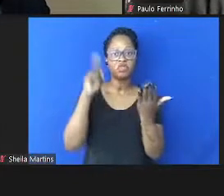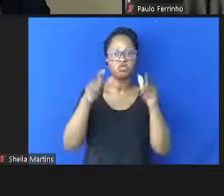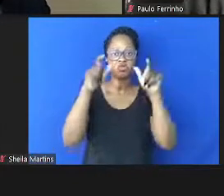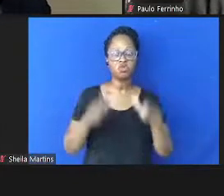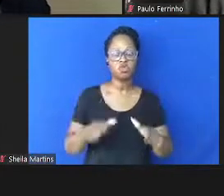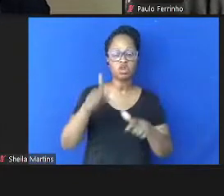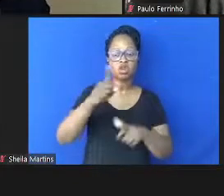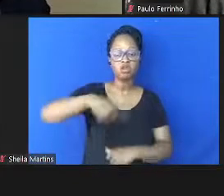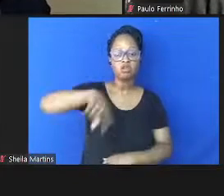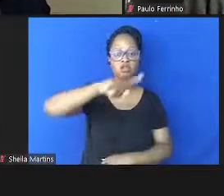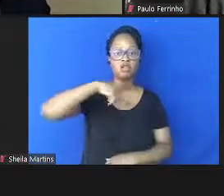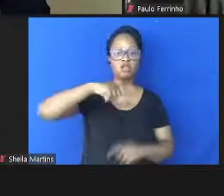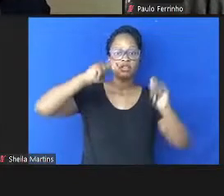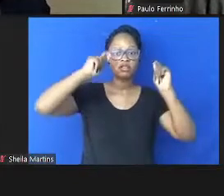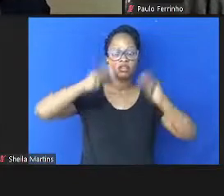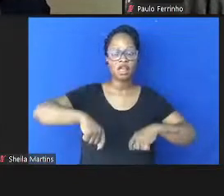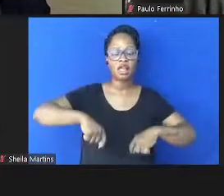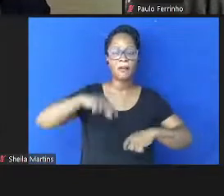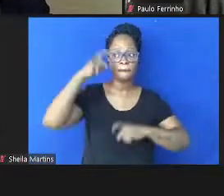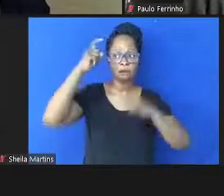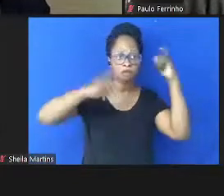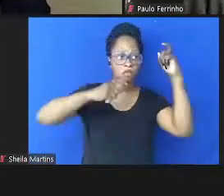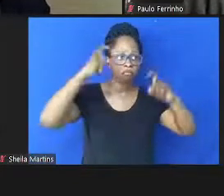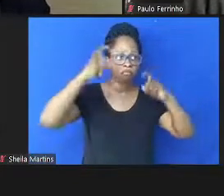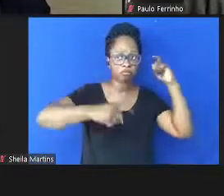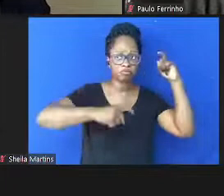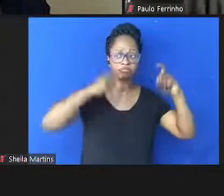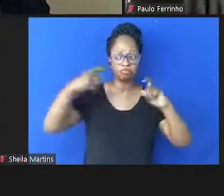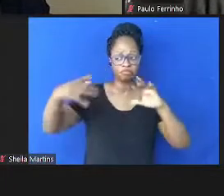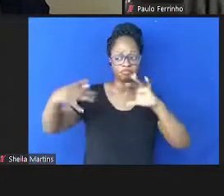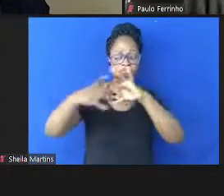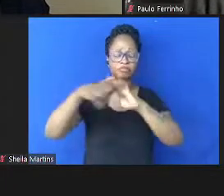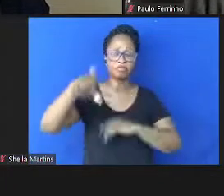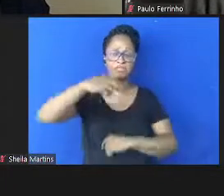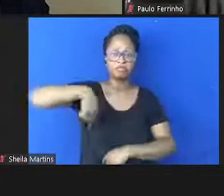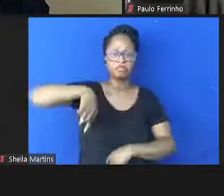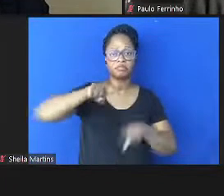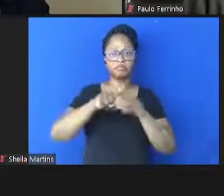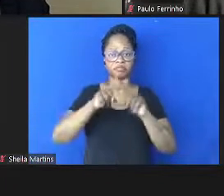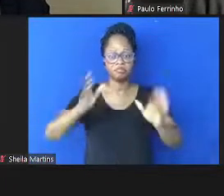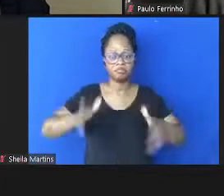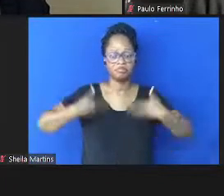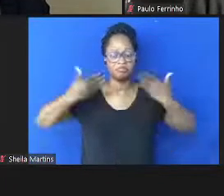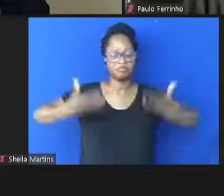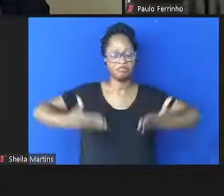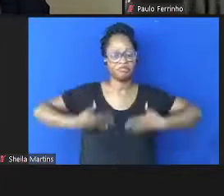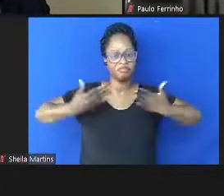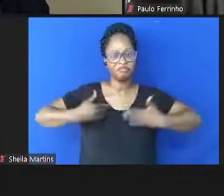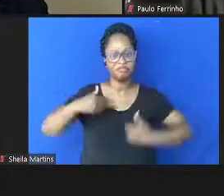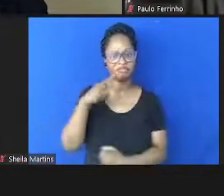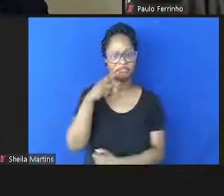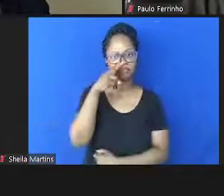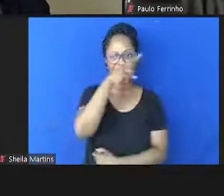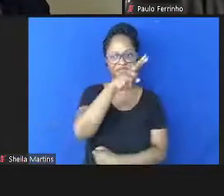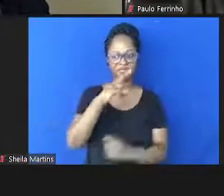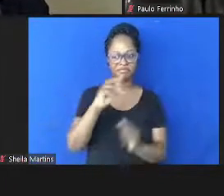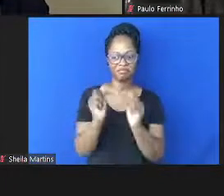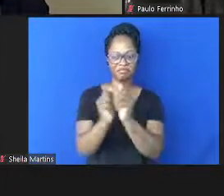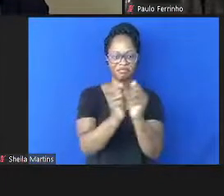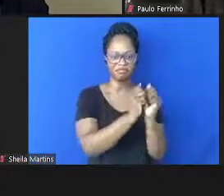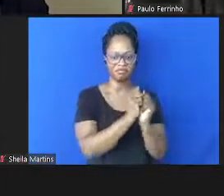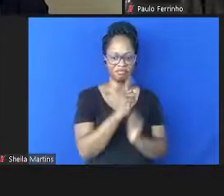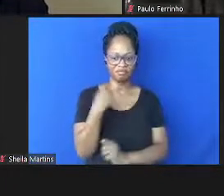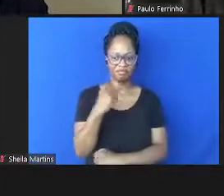preocupação e o nosso entusiasmo em fortalecer as cooperações que nós temos